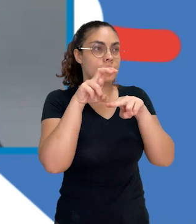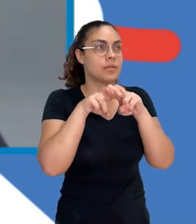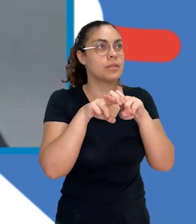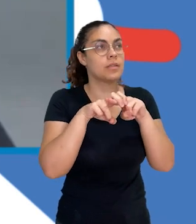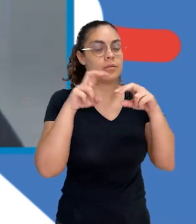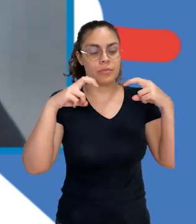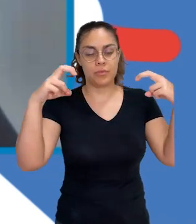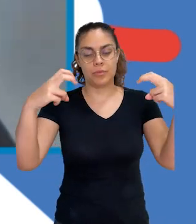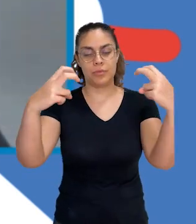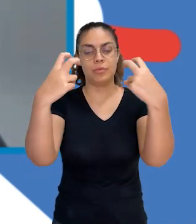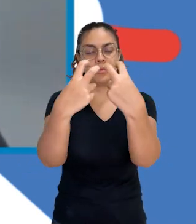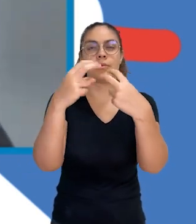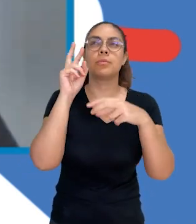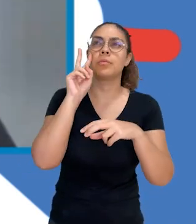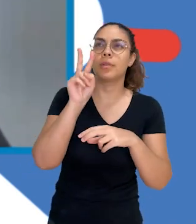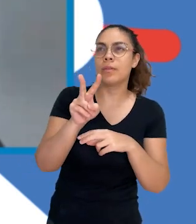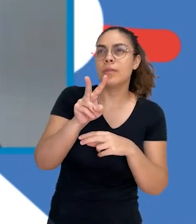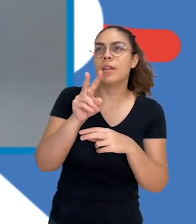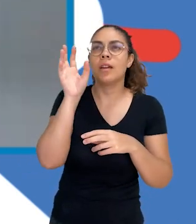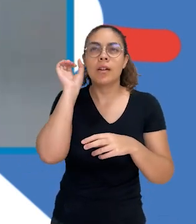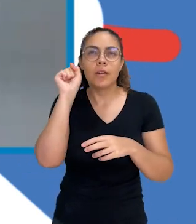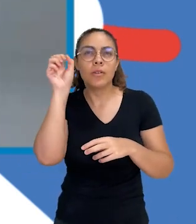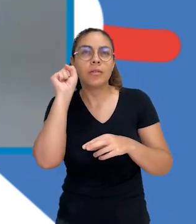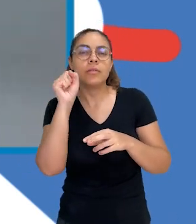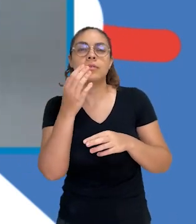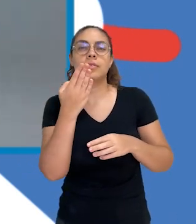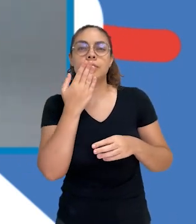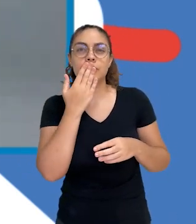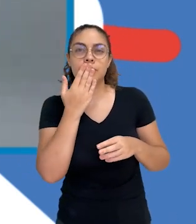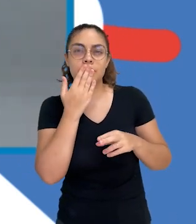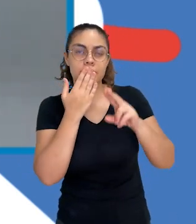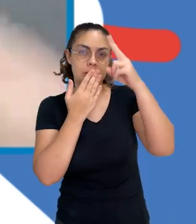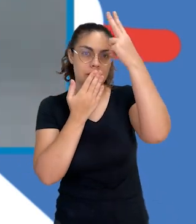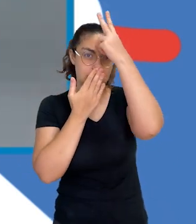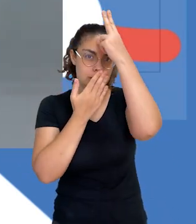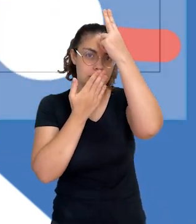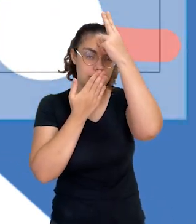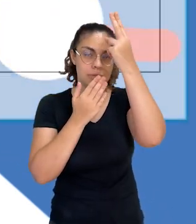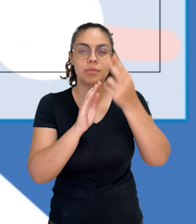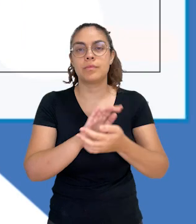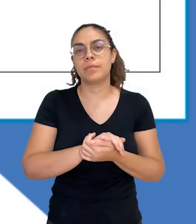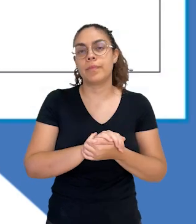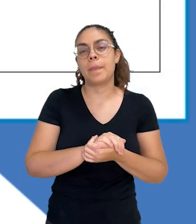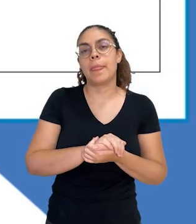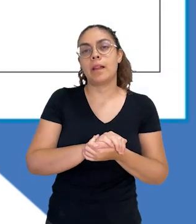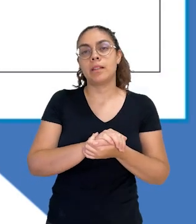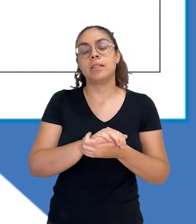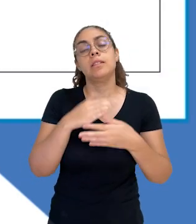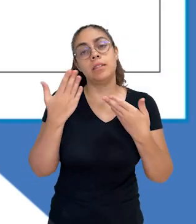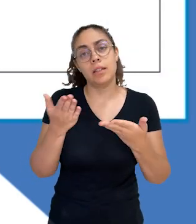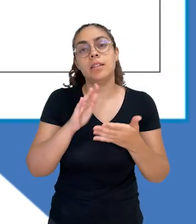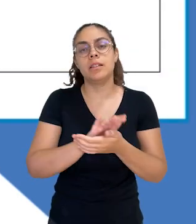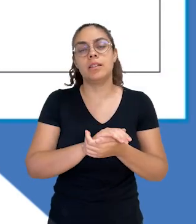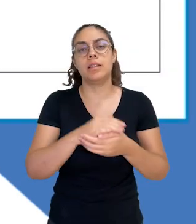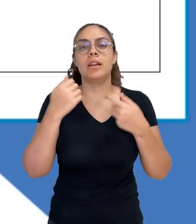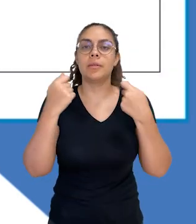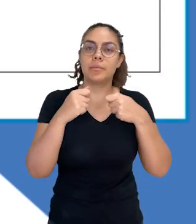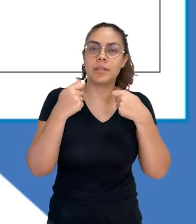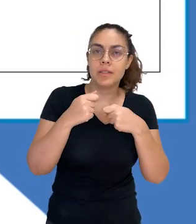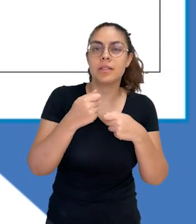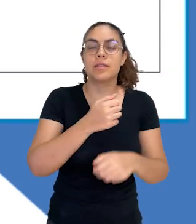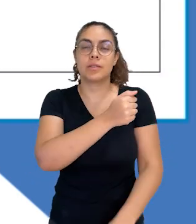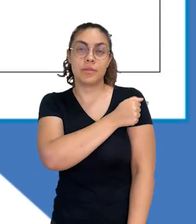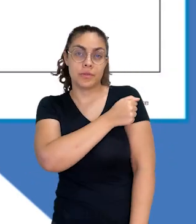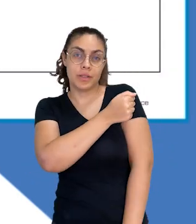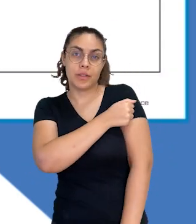índios, os indígenas, os nativos, os povos originários. E a partir desse momento, é preciso que os alunos,